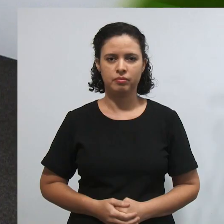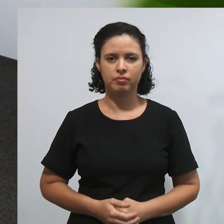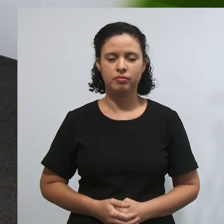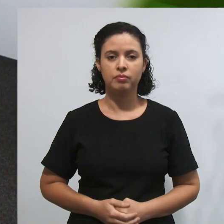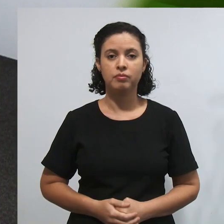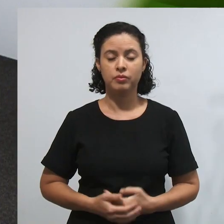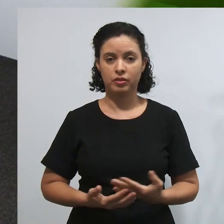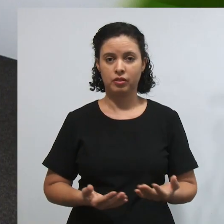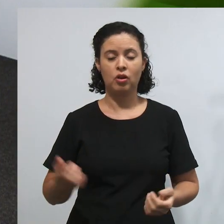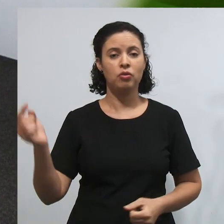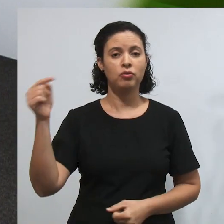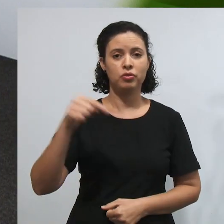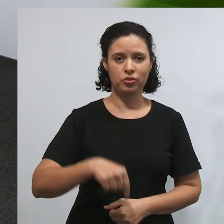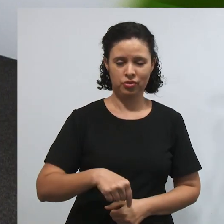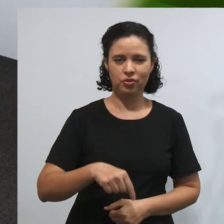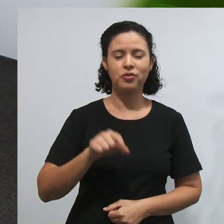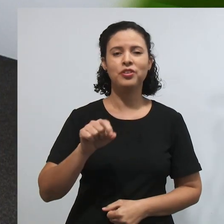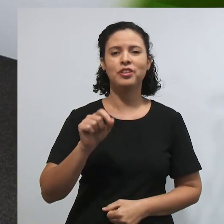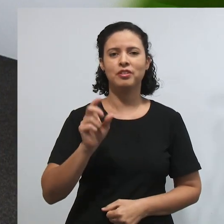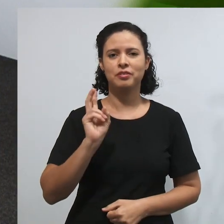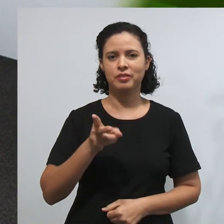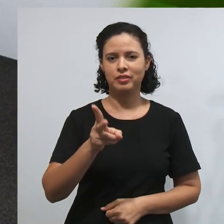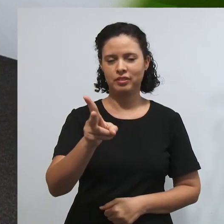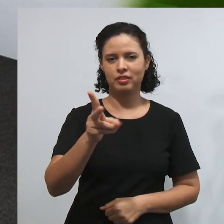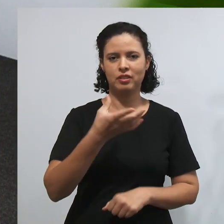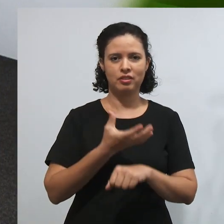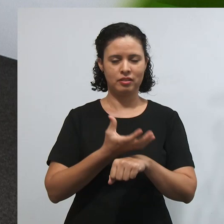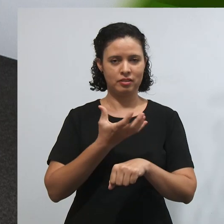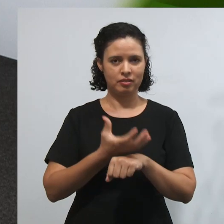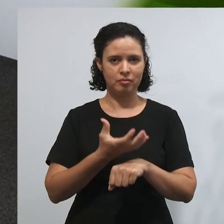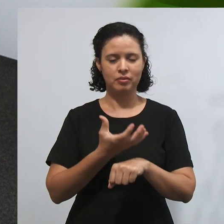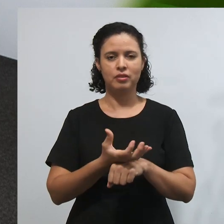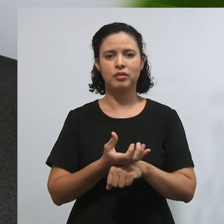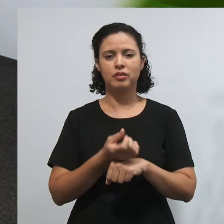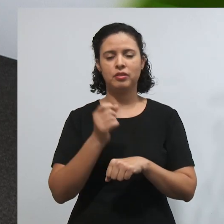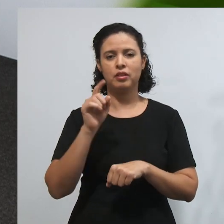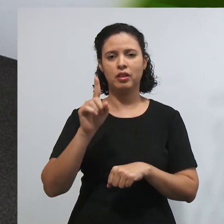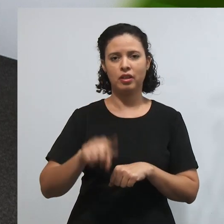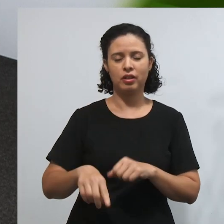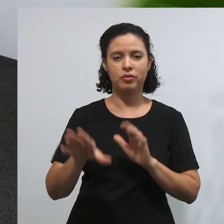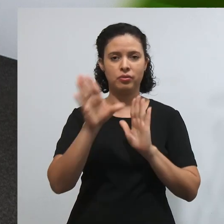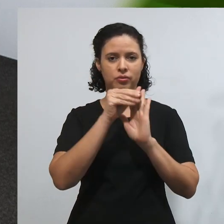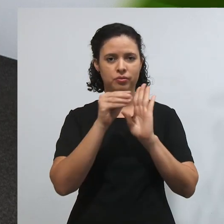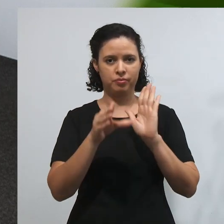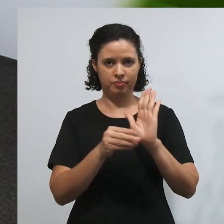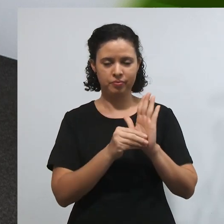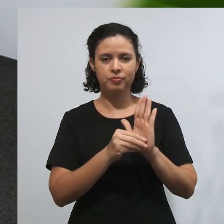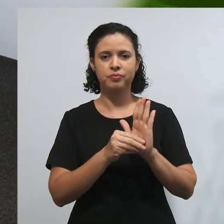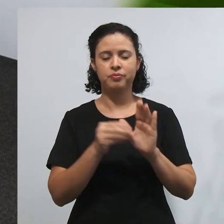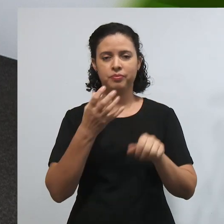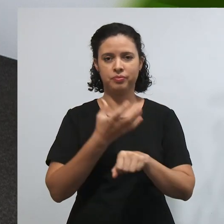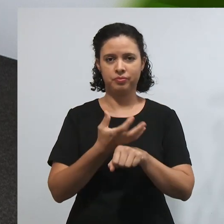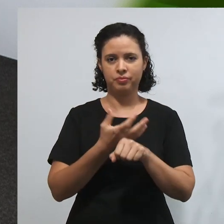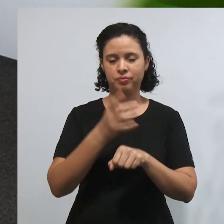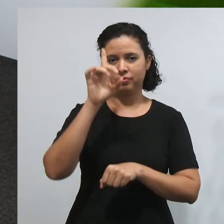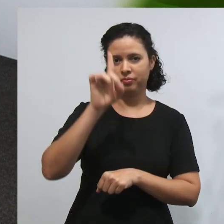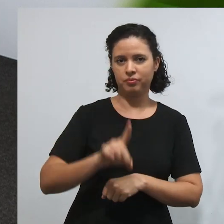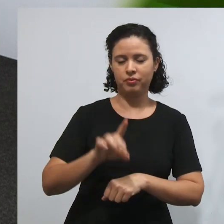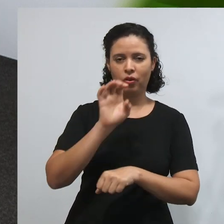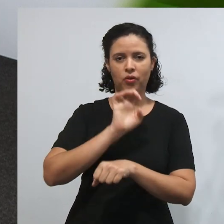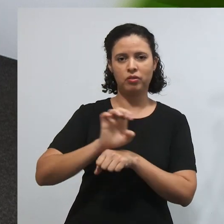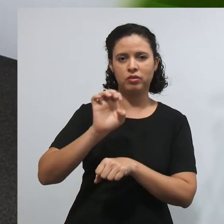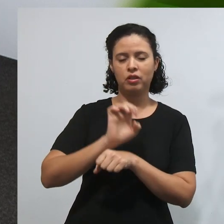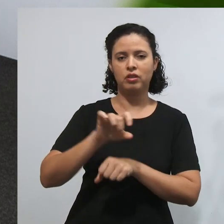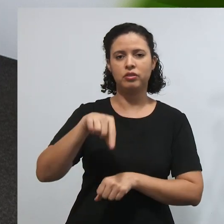E estamos aqui de volta para a continuidade da nossa disciplina, continuidade do conteúdo da disciplina de Direito do